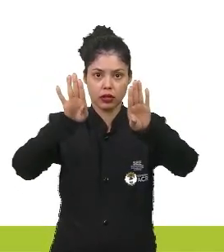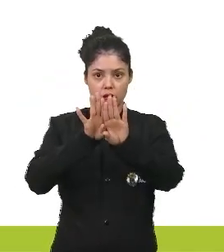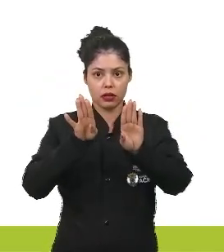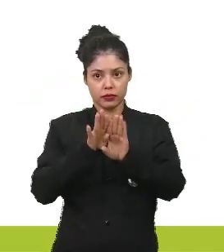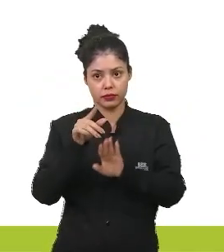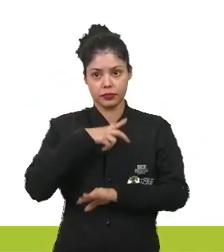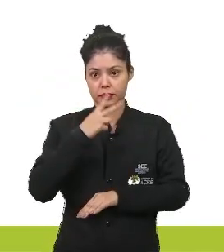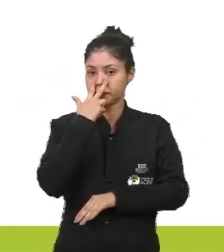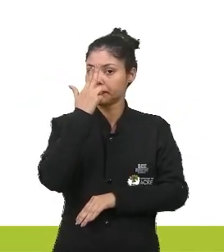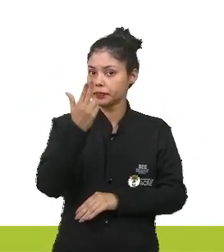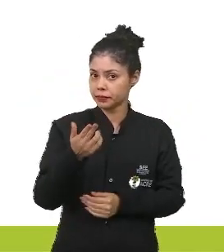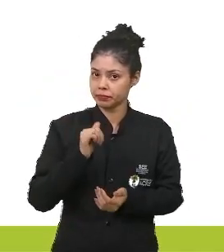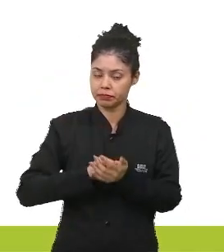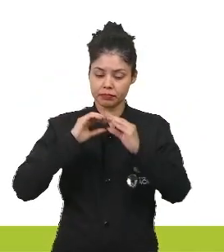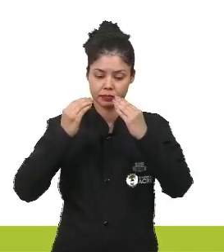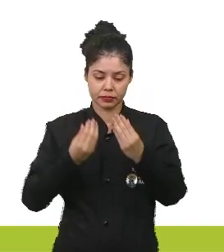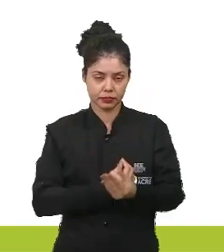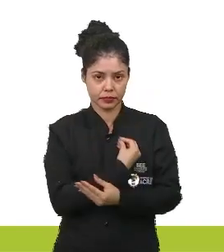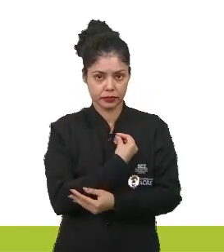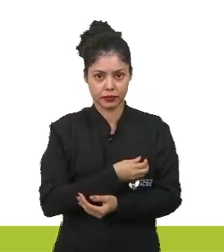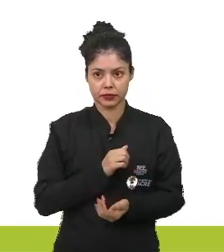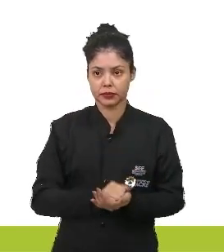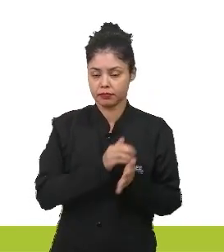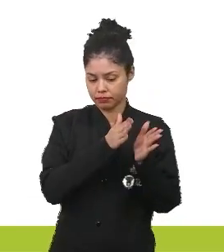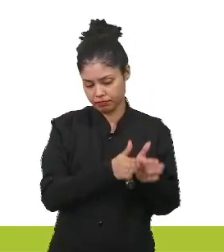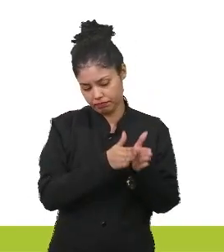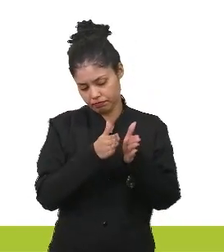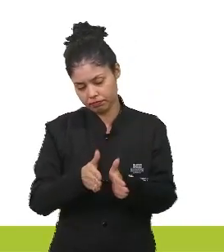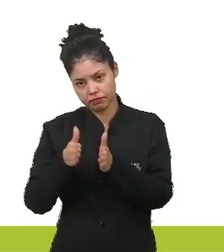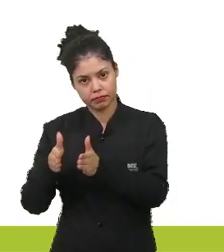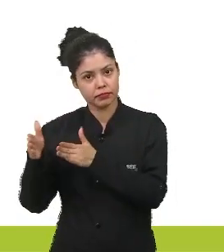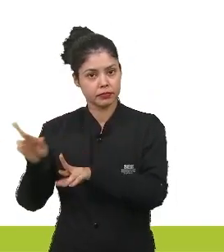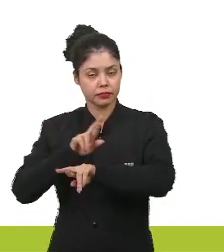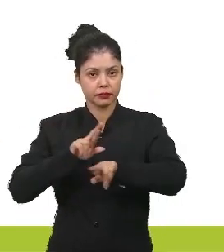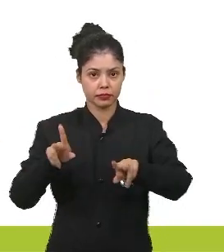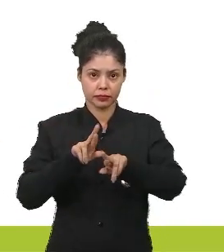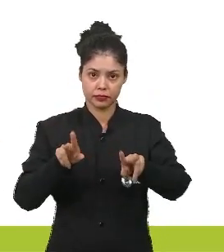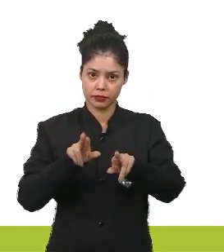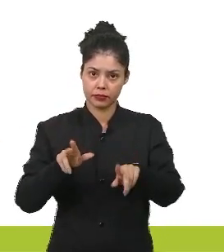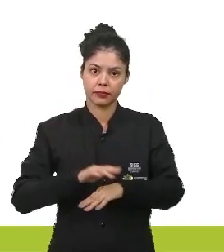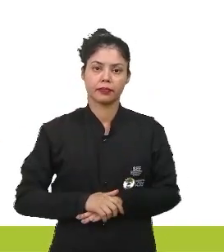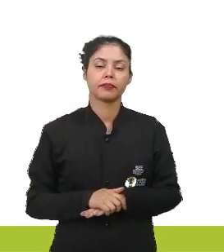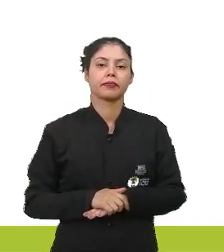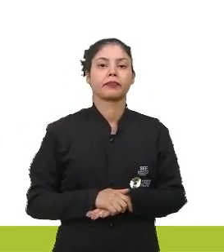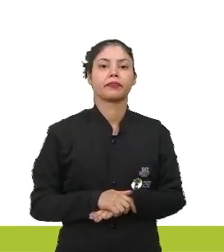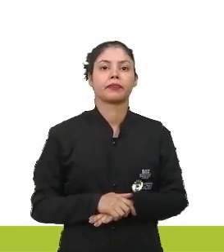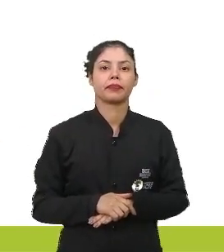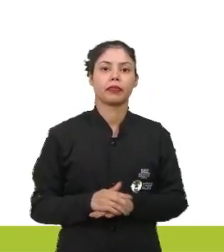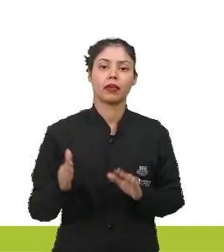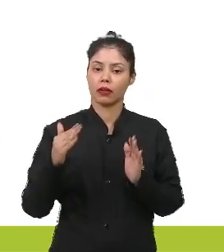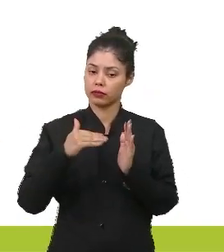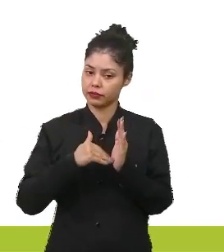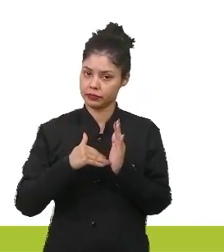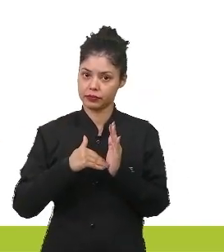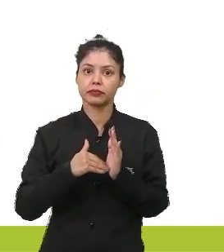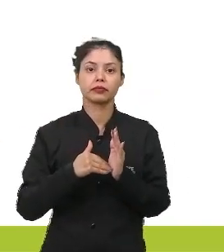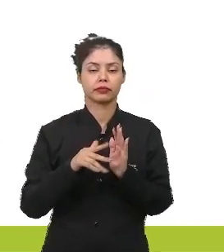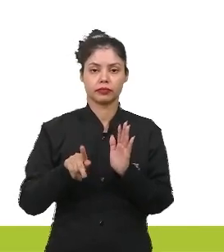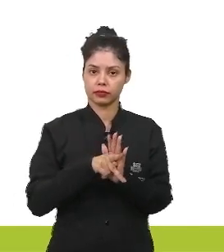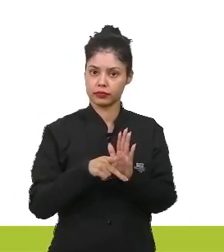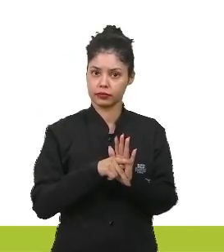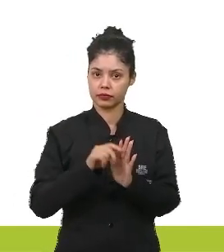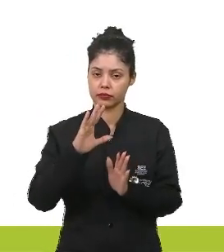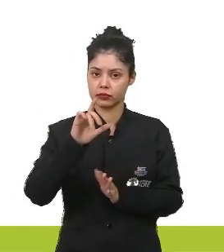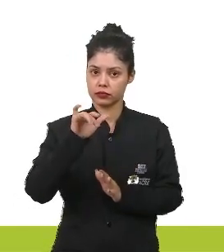seres vivos que vão se tornando cada vez mais diferentes, daí até chegar à comunidade Clímax.